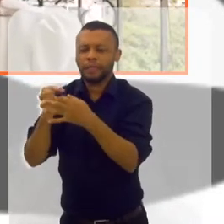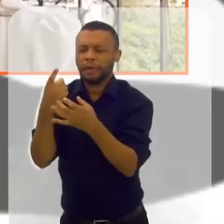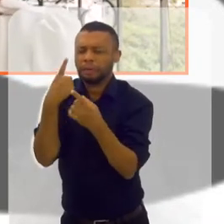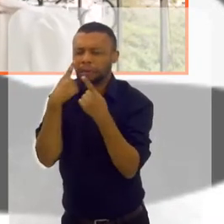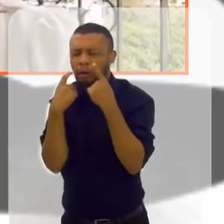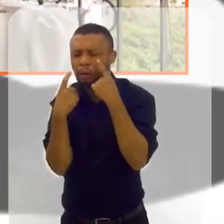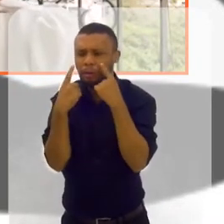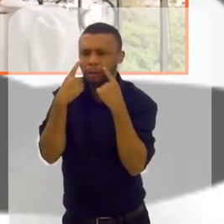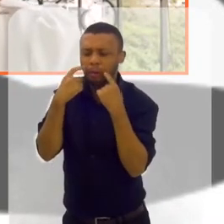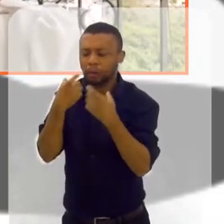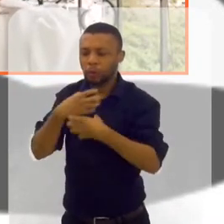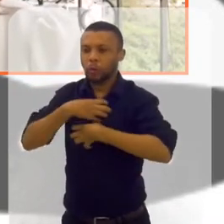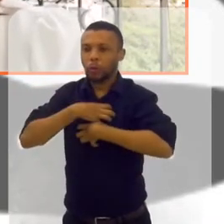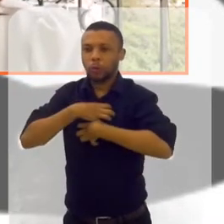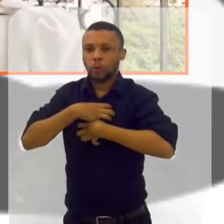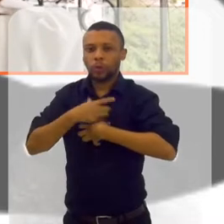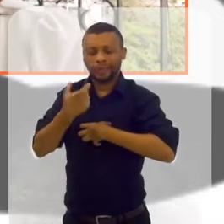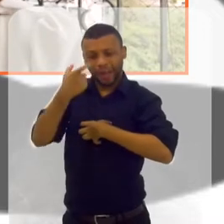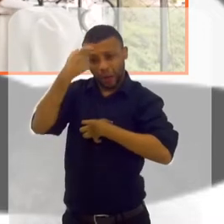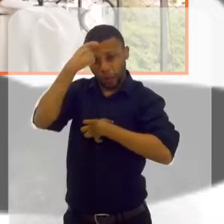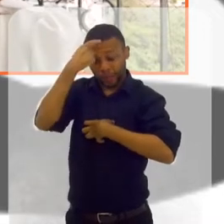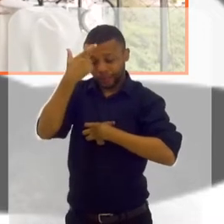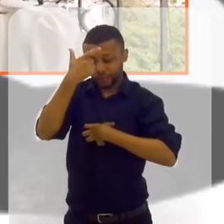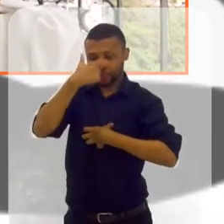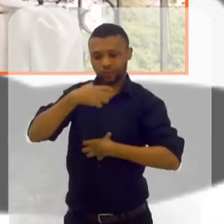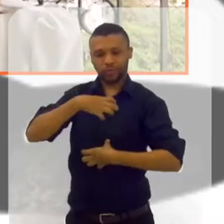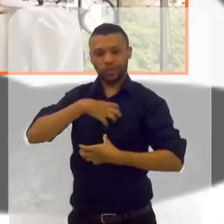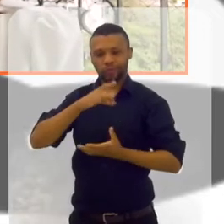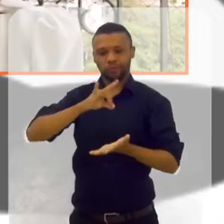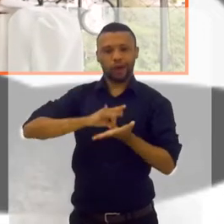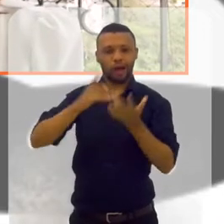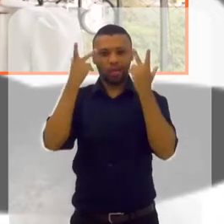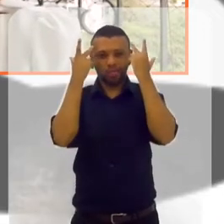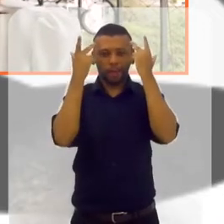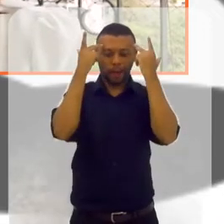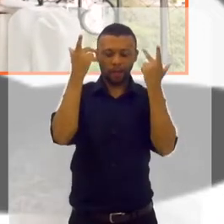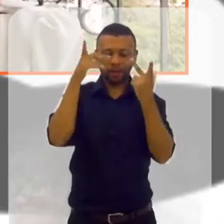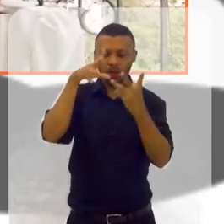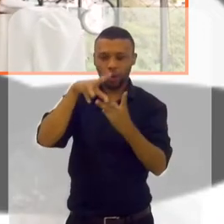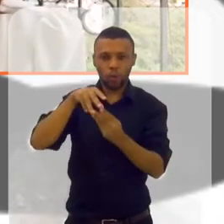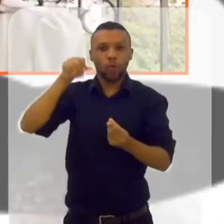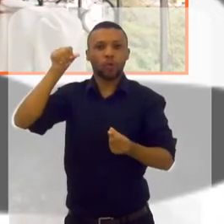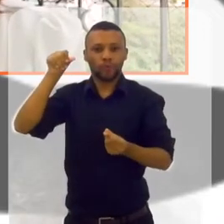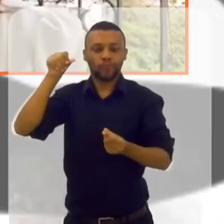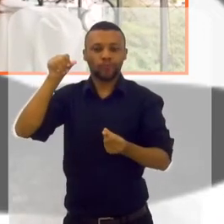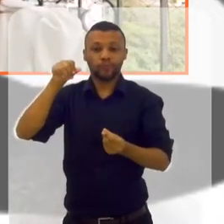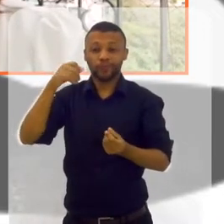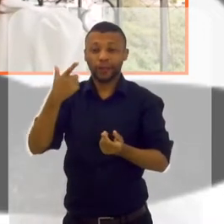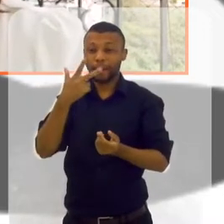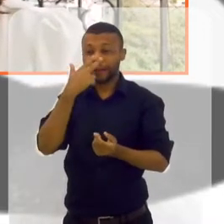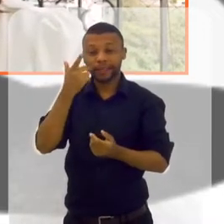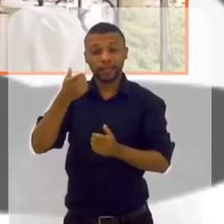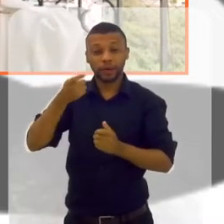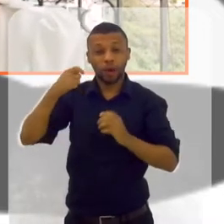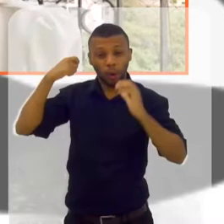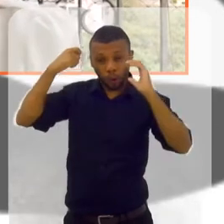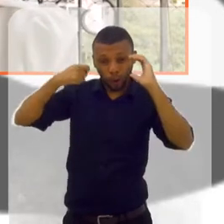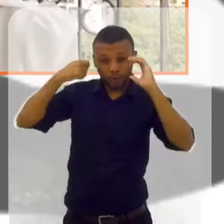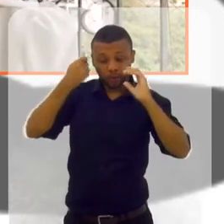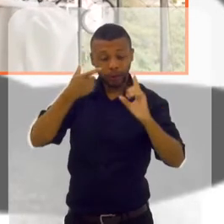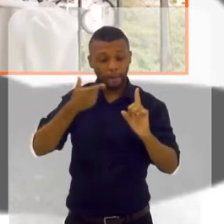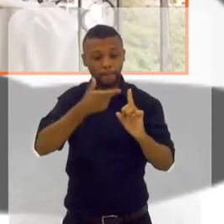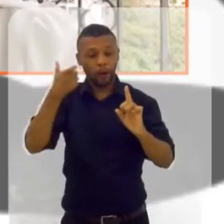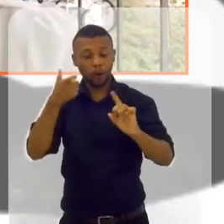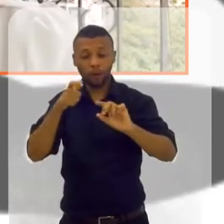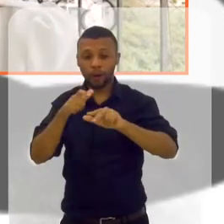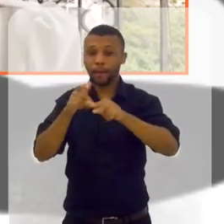seja lá o que for, que você realmente sai da sua consciência e você chora. Você sabe muito bem que o ator sai dali vivo, apesar de ele ter tomado um tiro e você se